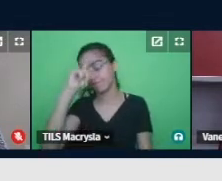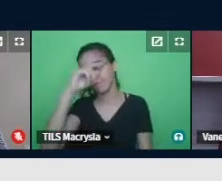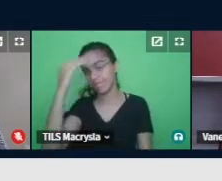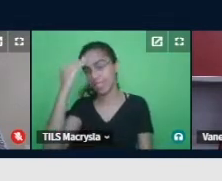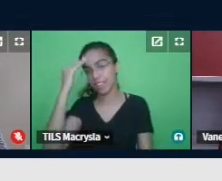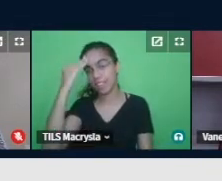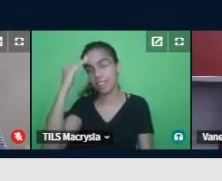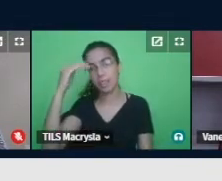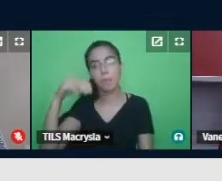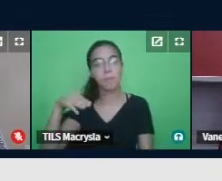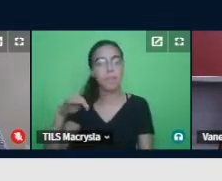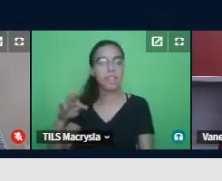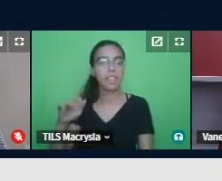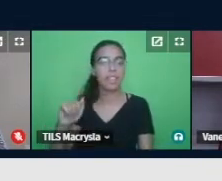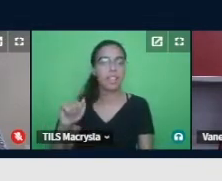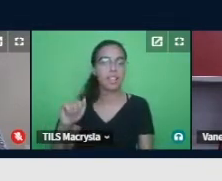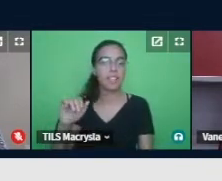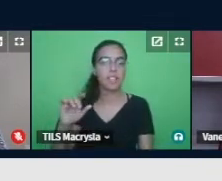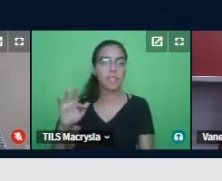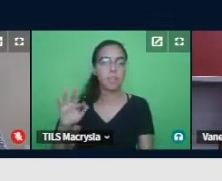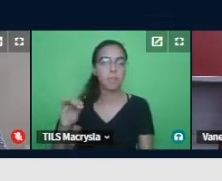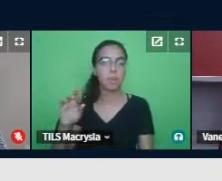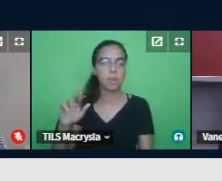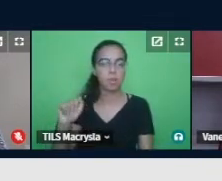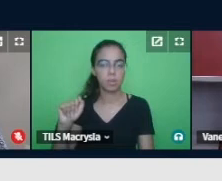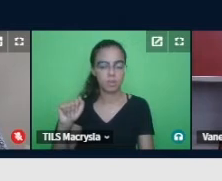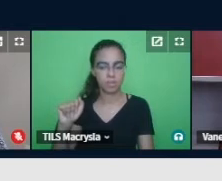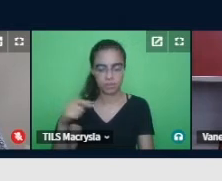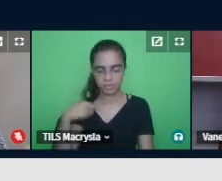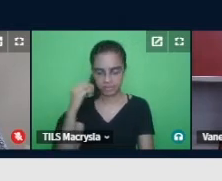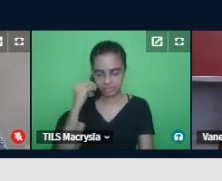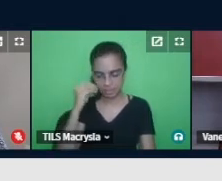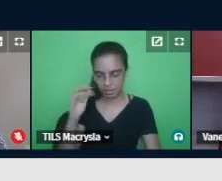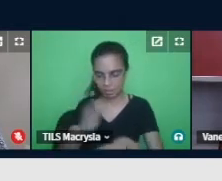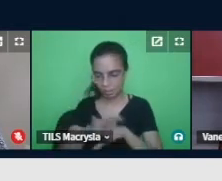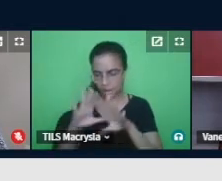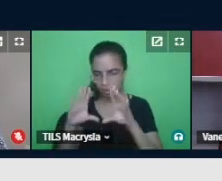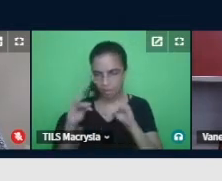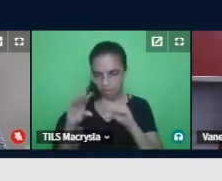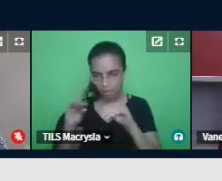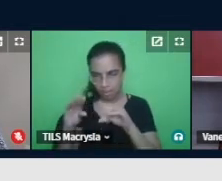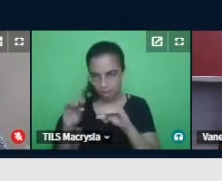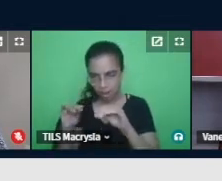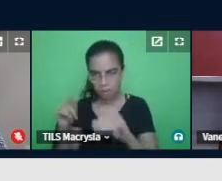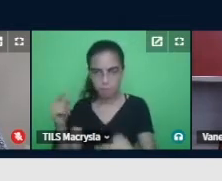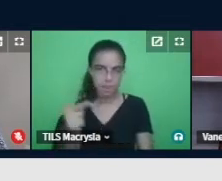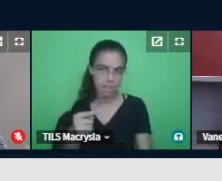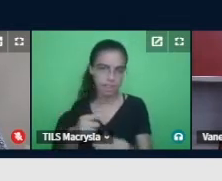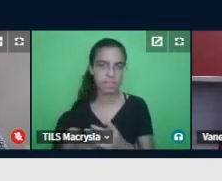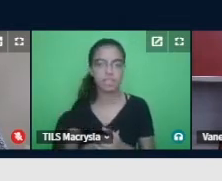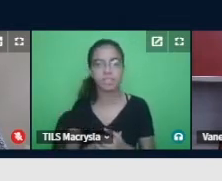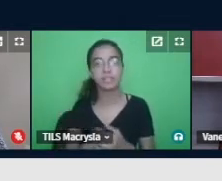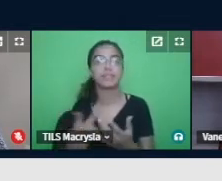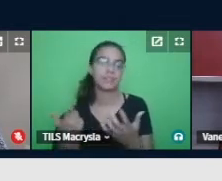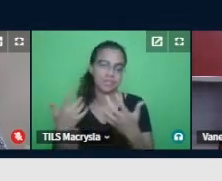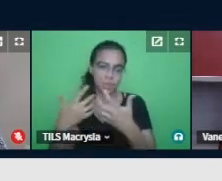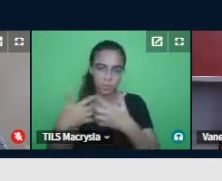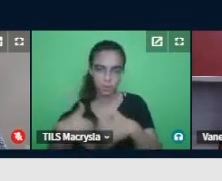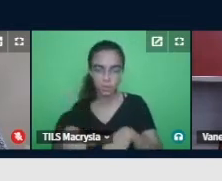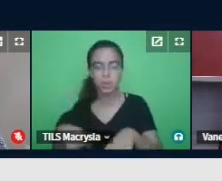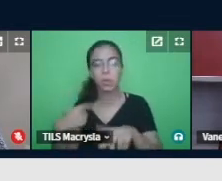pensei, eu vou tentar fazer dessa metáfora o mais palpável possível para a BIA, e funcionou, ela